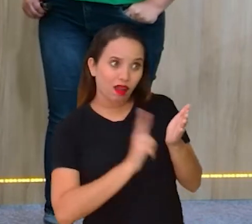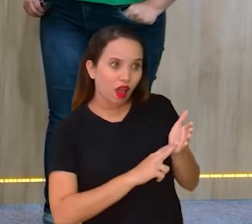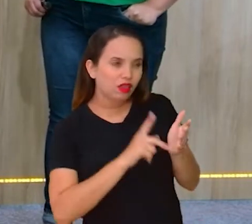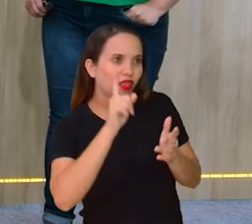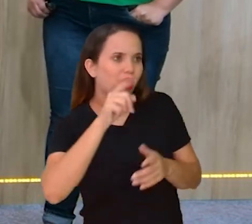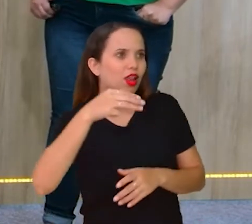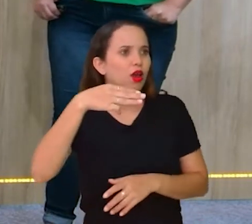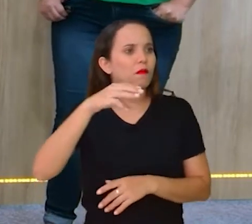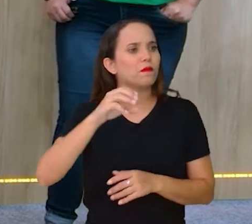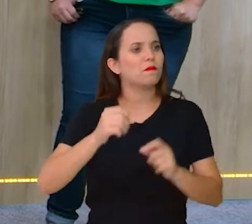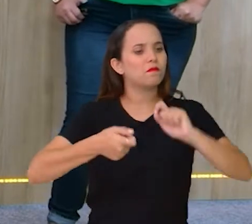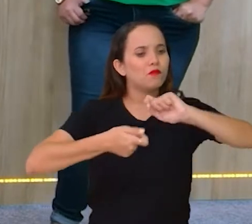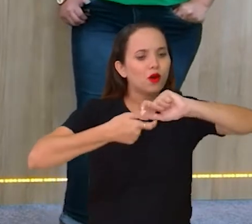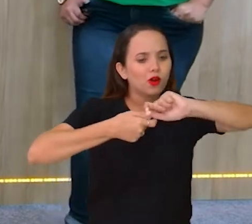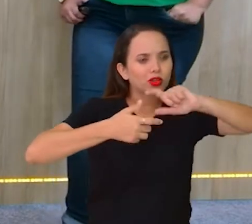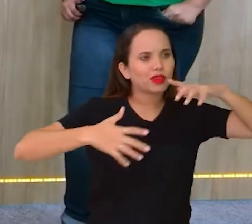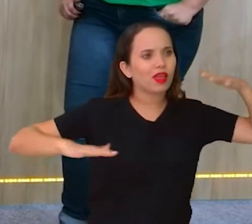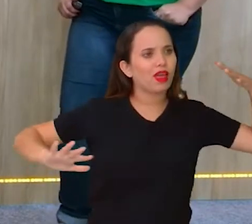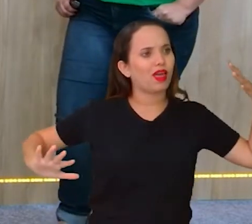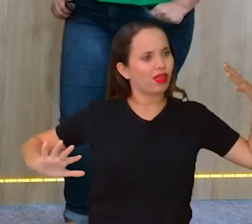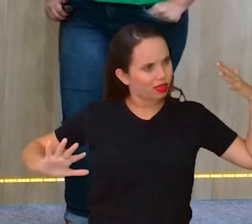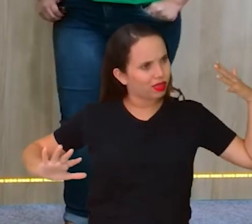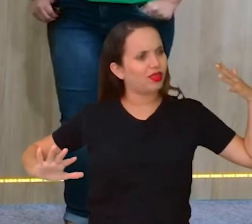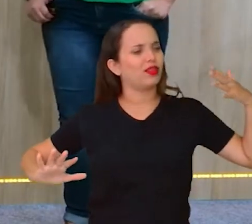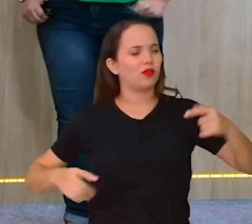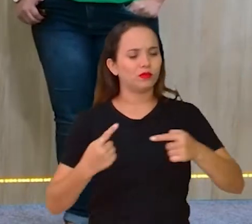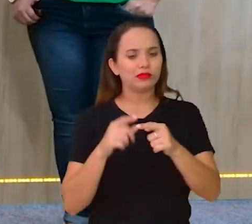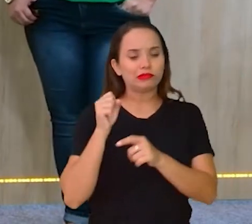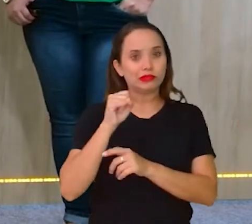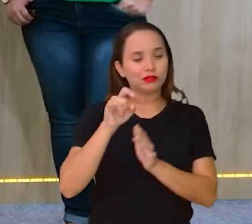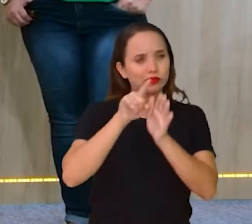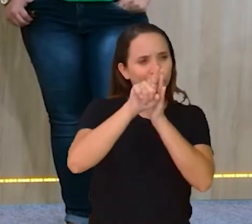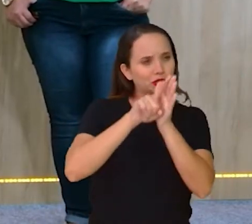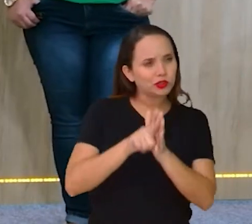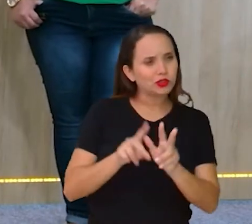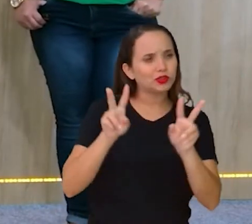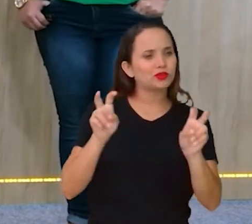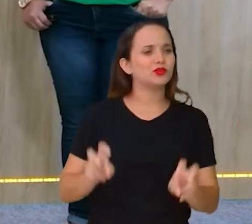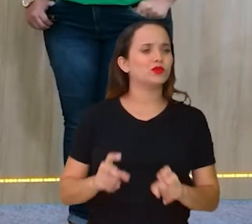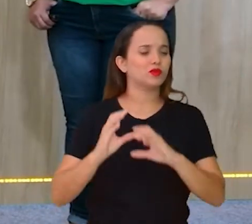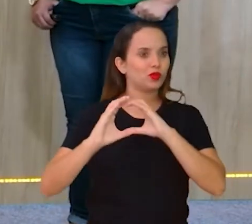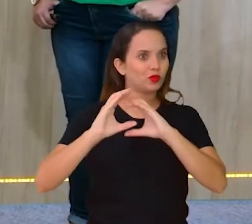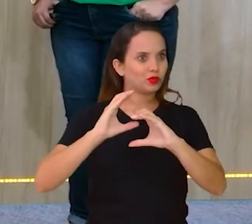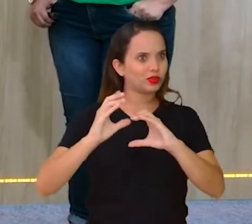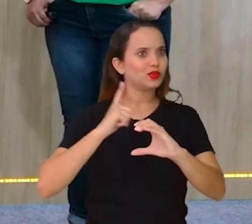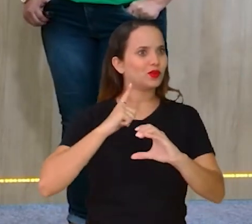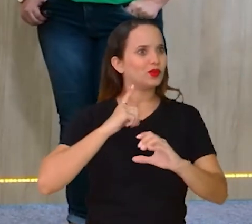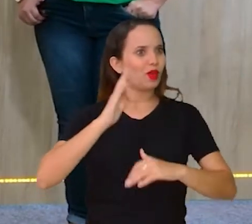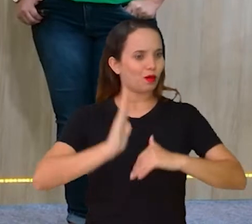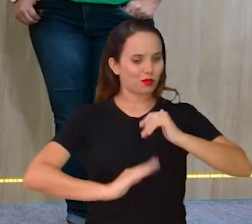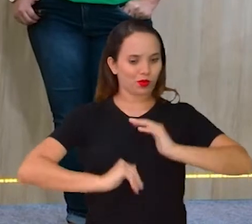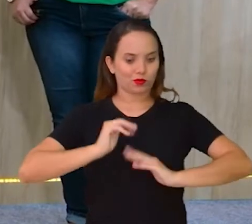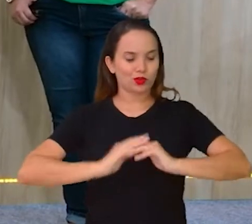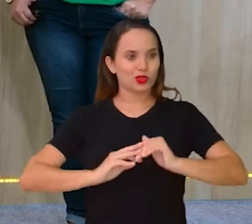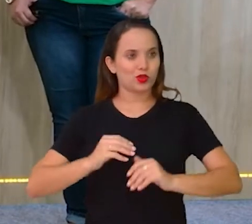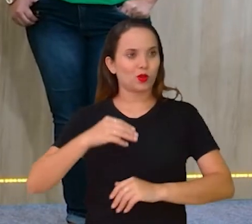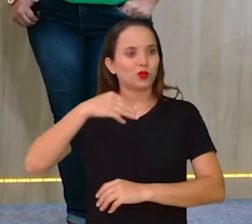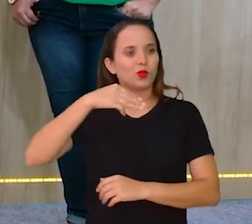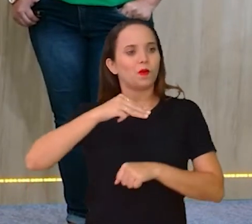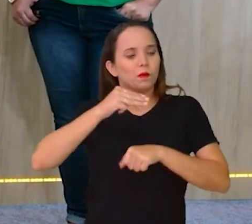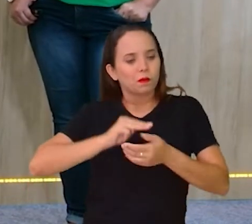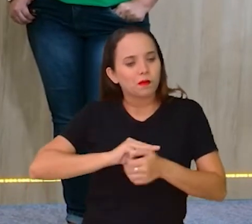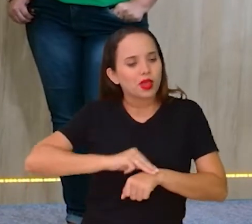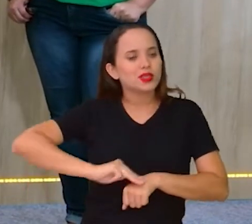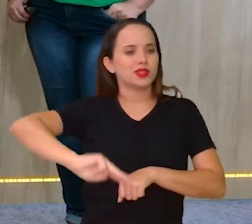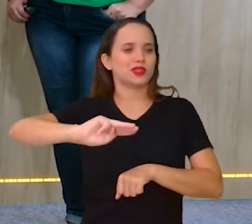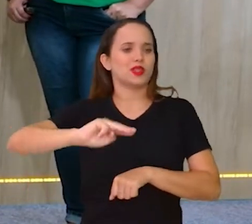moderno, né? Porque quando você vai pesquisar, por exemplo, sobre a comunicação, existia até uma profissão do mensageiro, porque a carta serviria para quem sabia